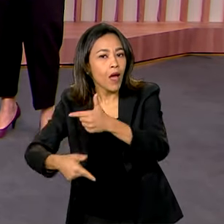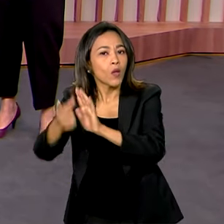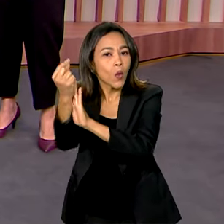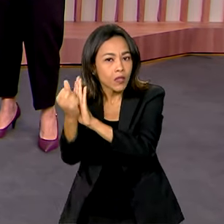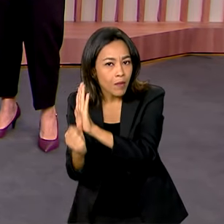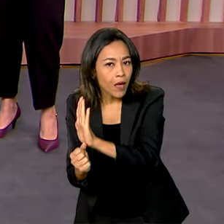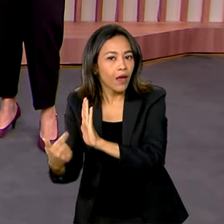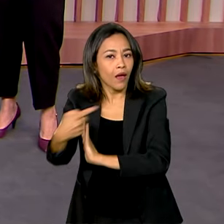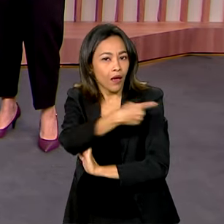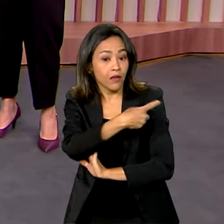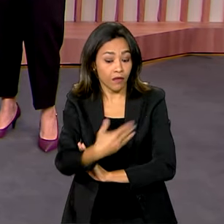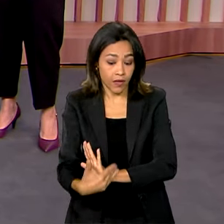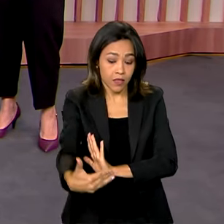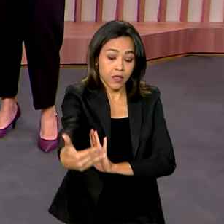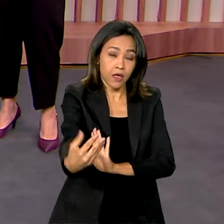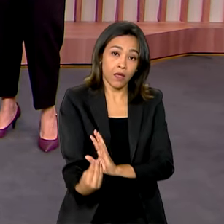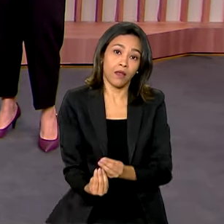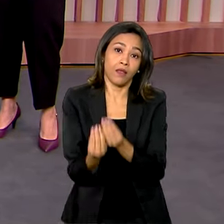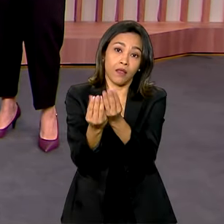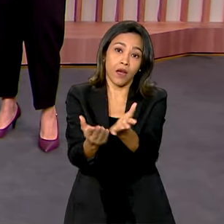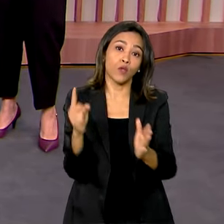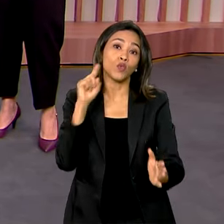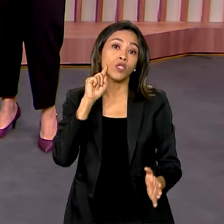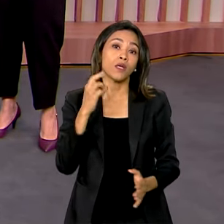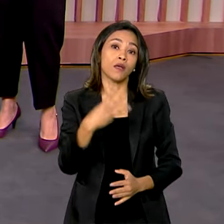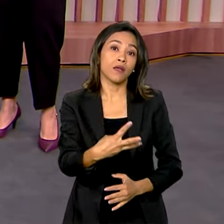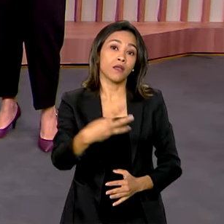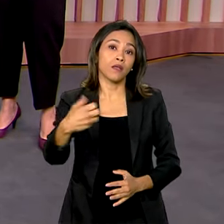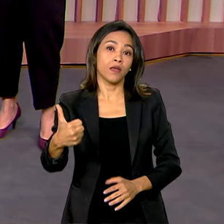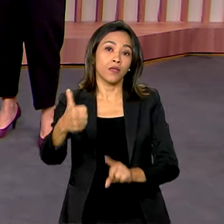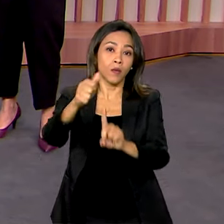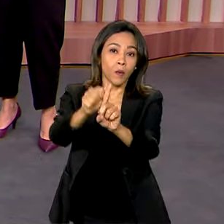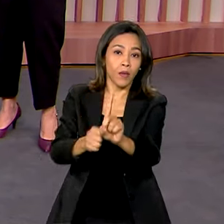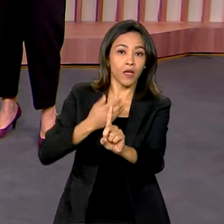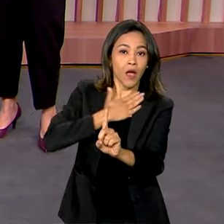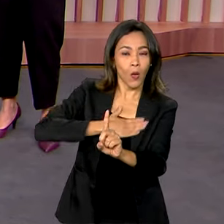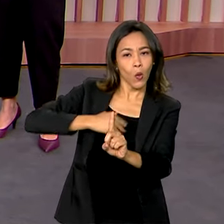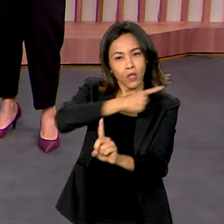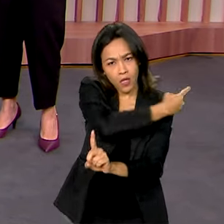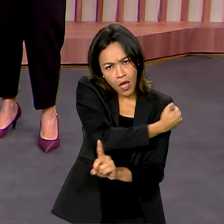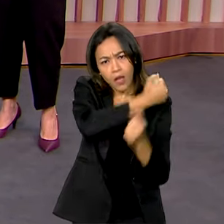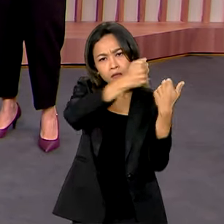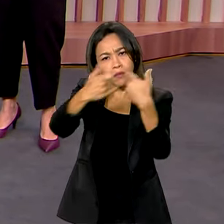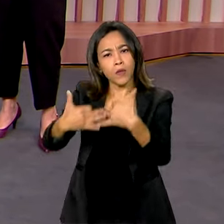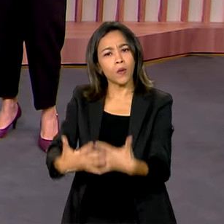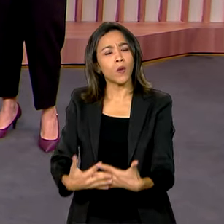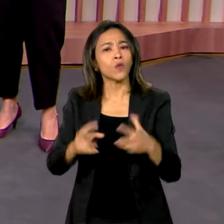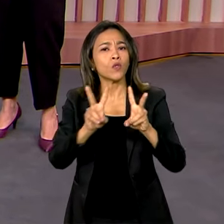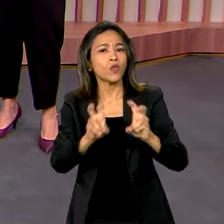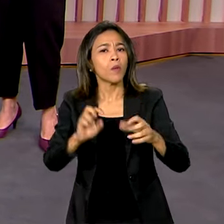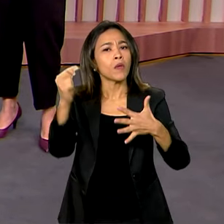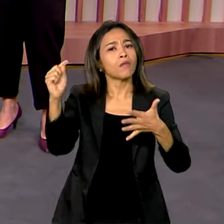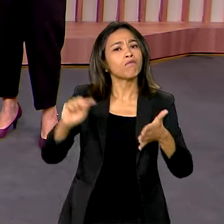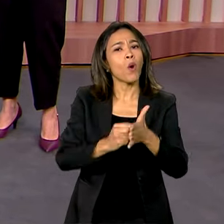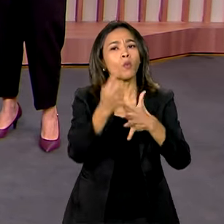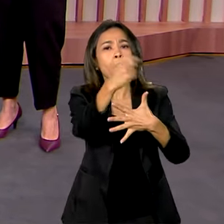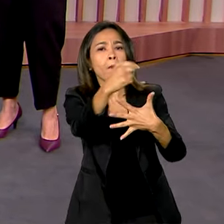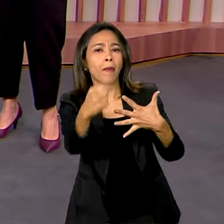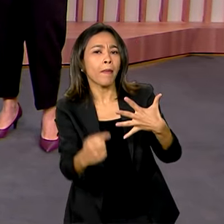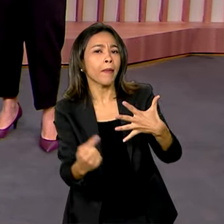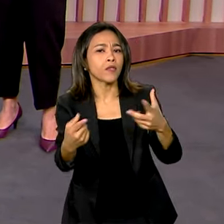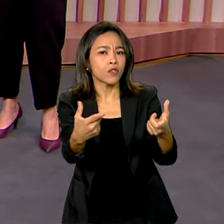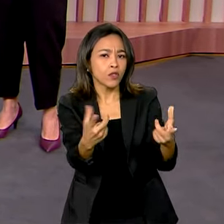que deve ser entregue agora no dia 31 de agosto. E a ministra reafirmou aí pontos da economia, como, por exemplo,